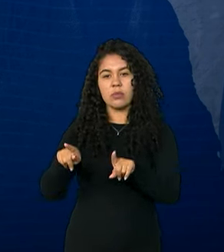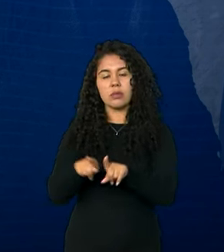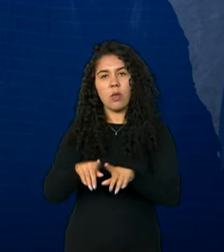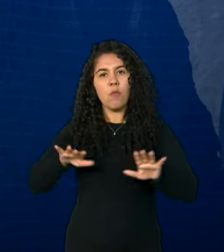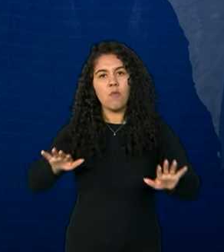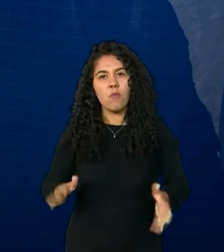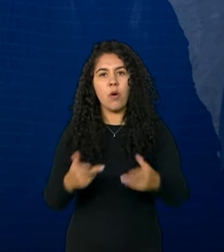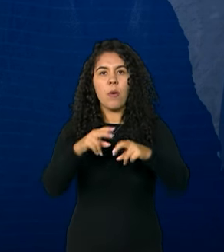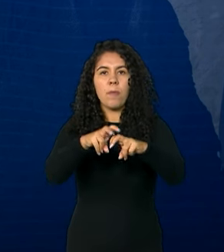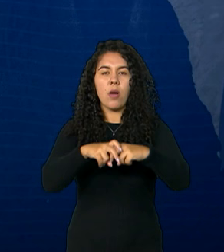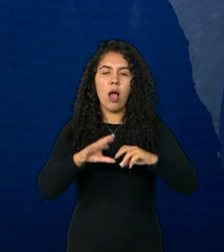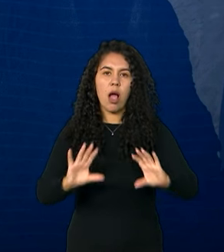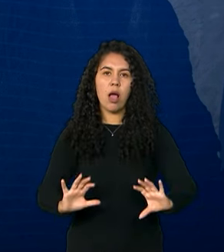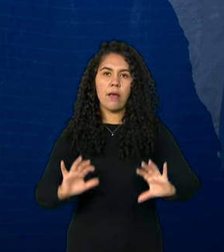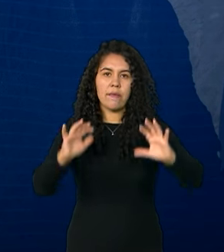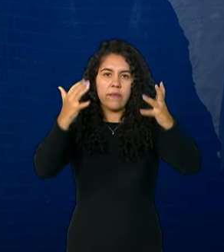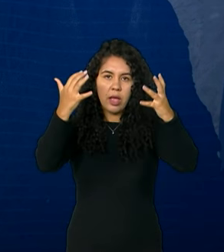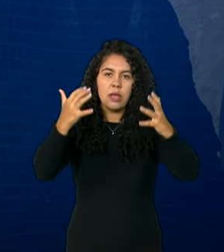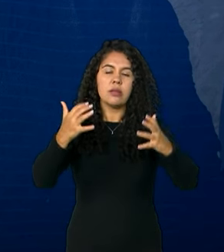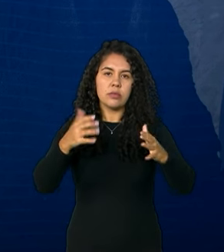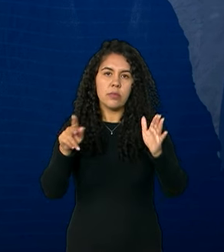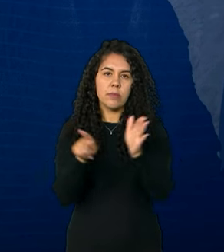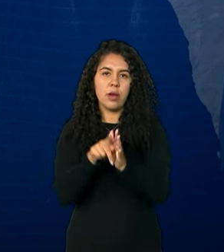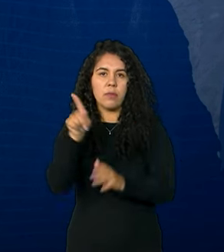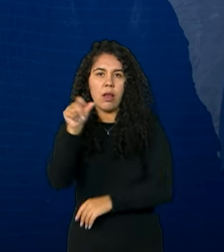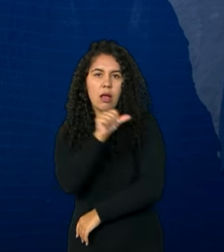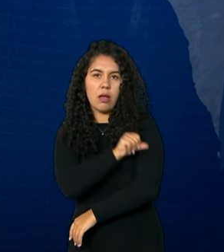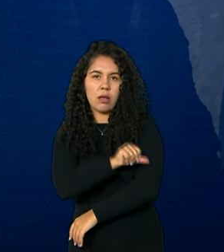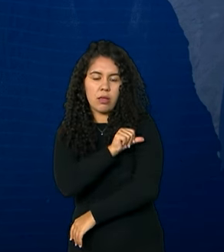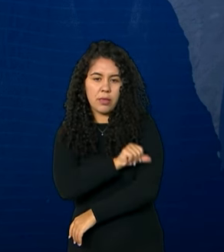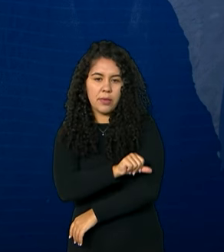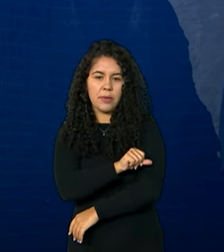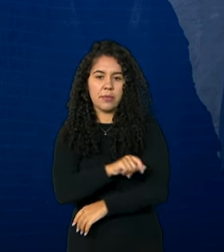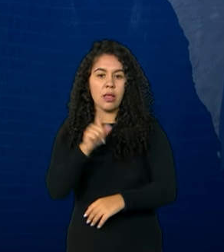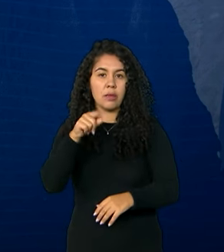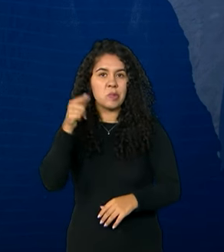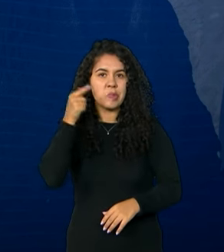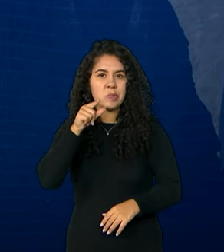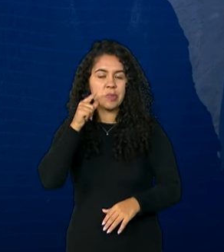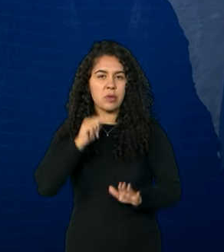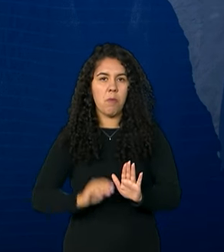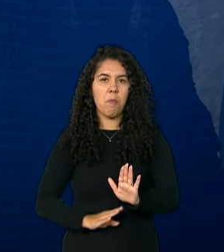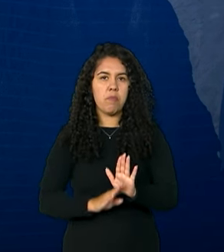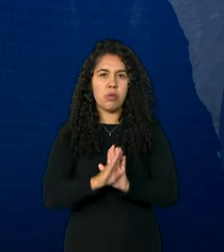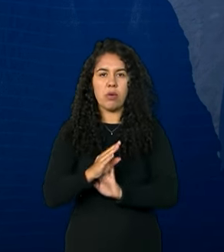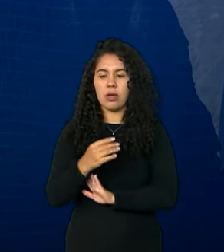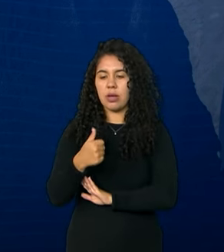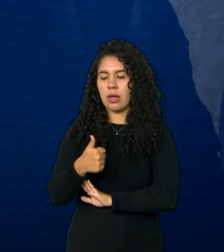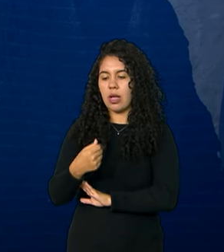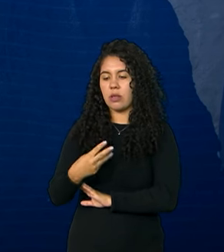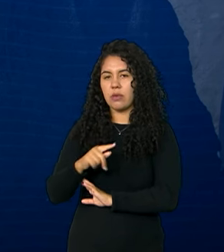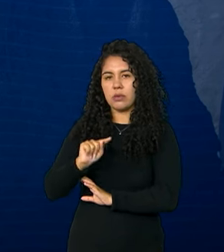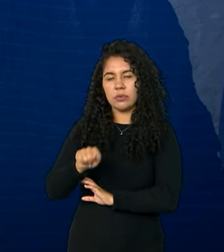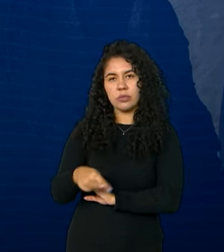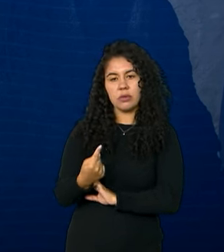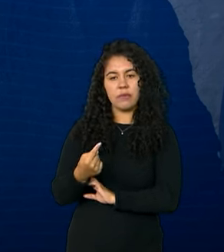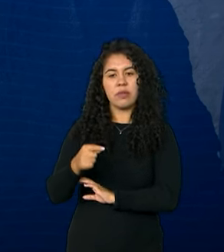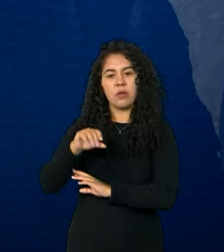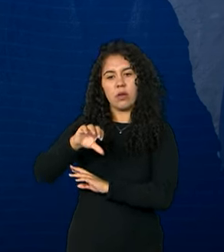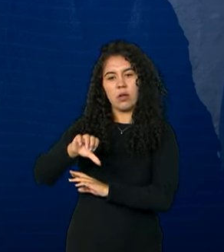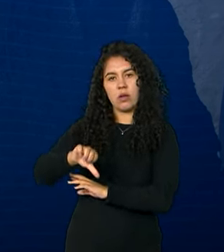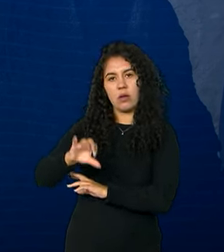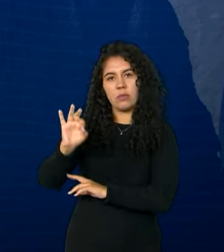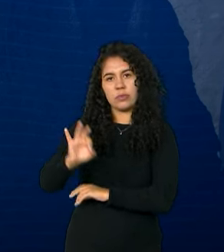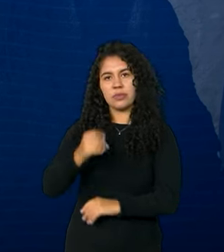por eventos de grande porte no Rio de Janeiro, que liderou o crescimento com uma alta de 14